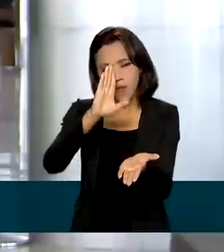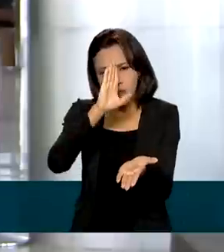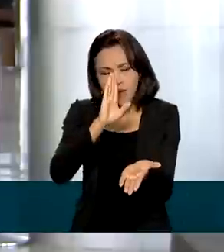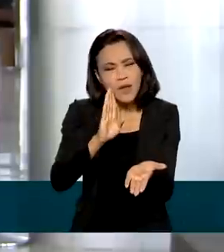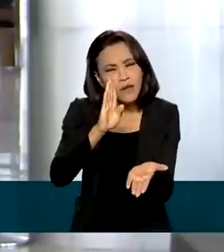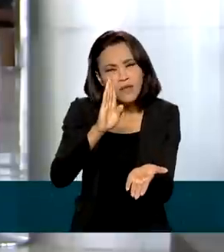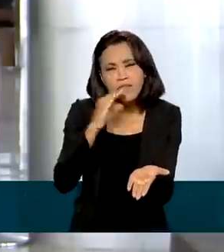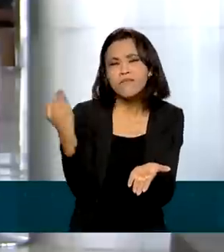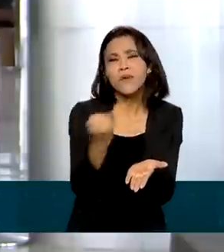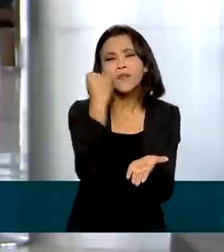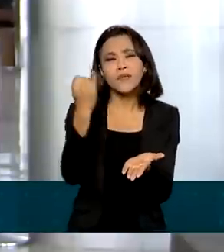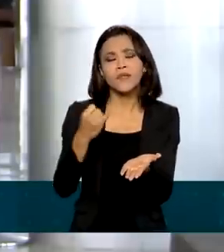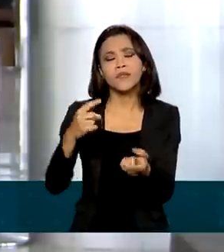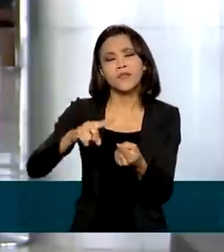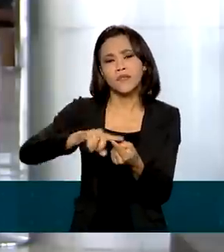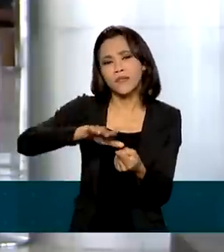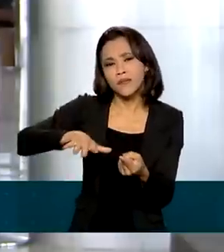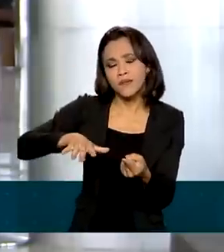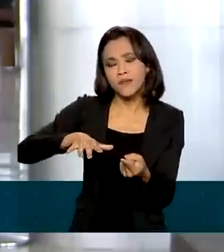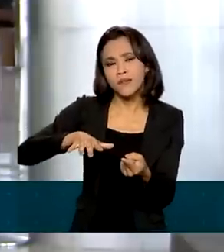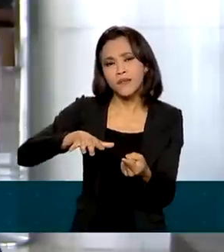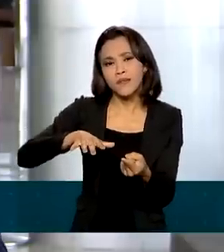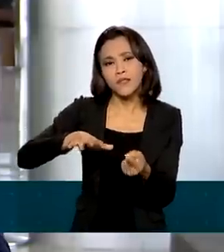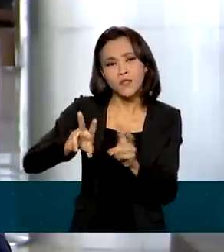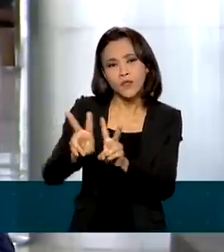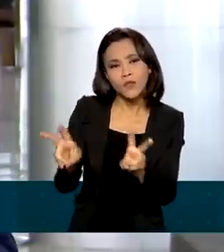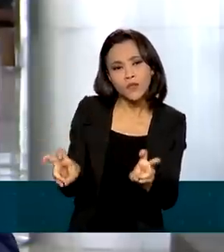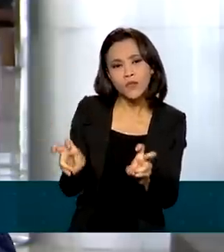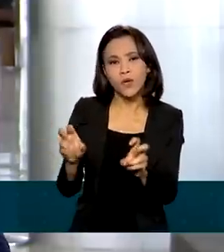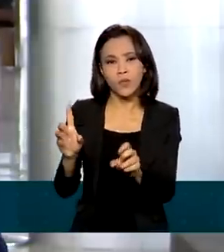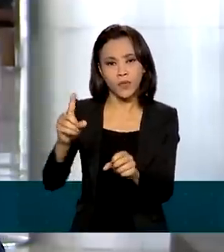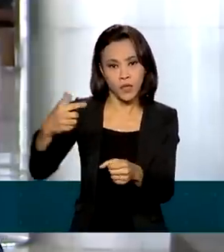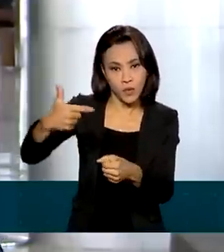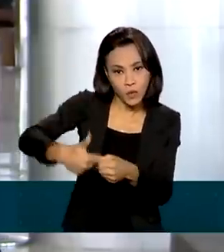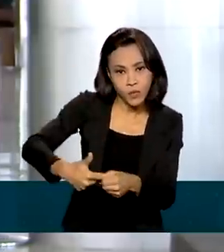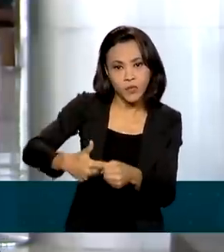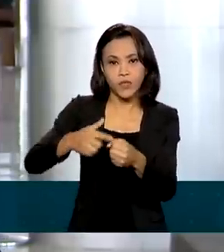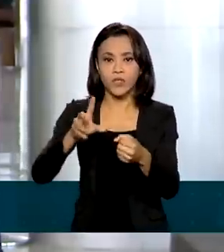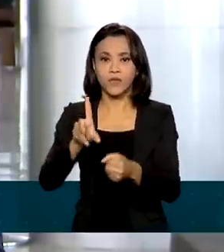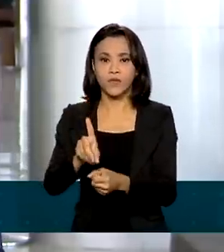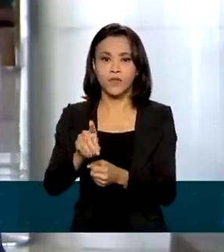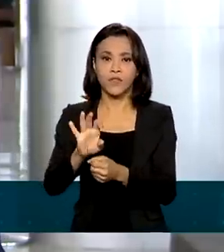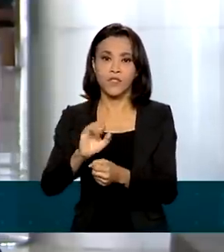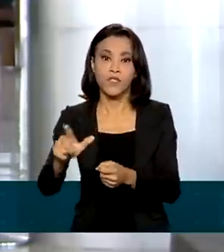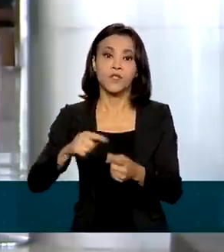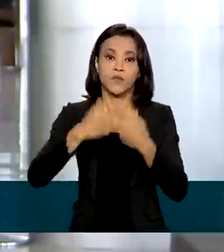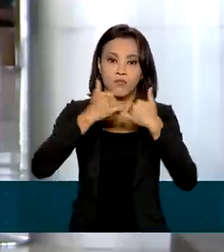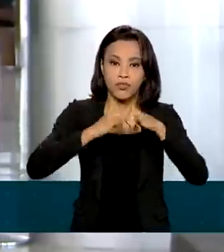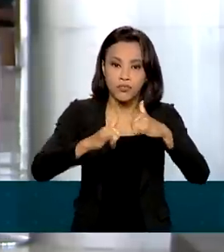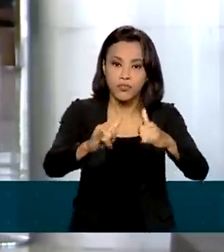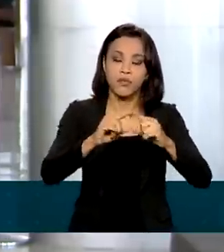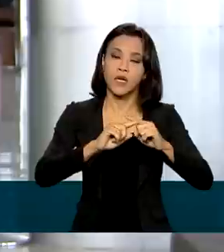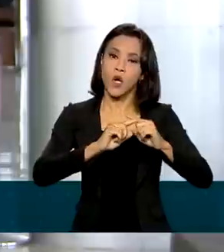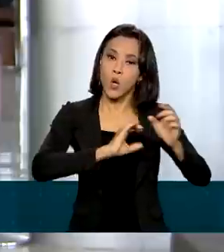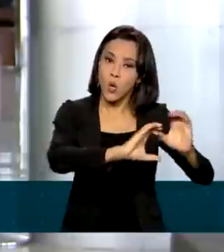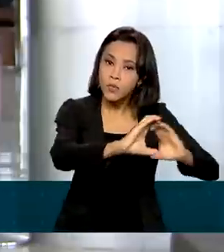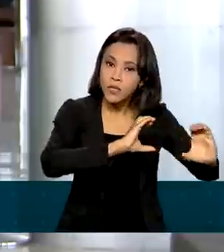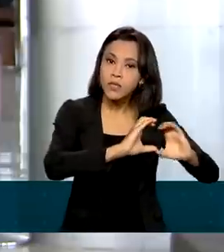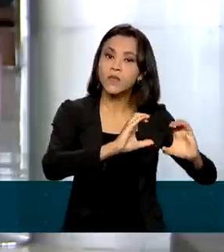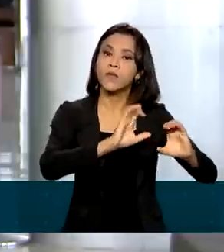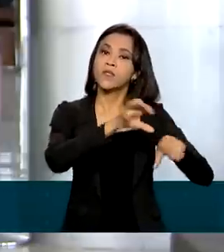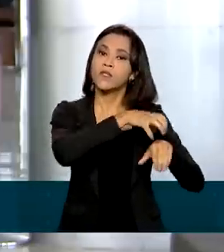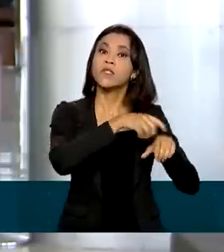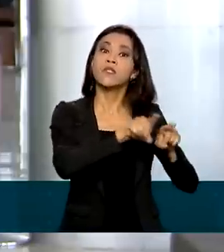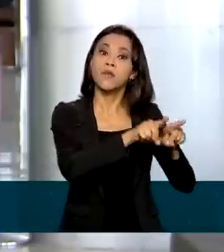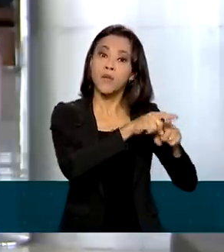a combustíveis, gás, energia elétrica, comunicações e também transporte coletivo.